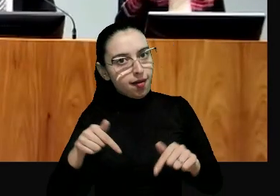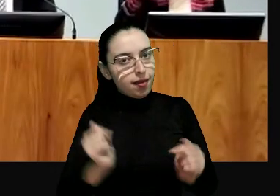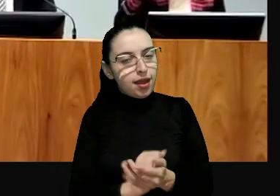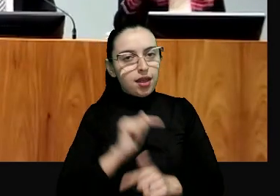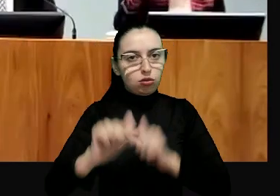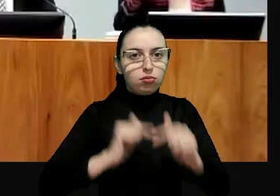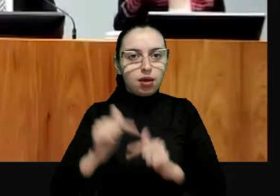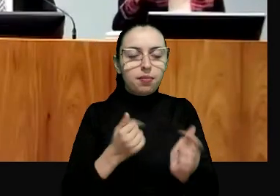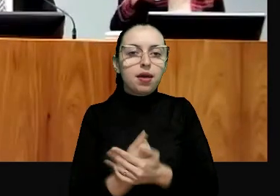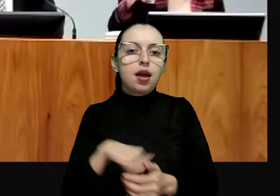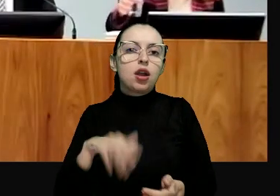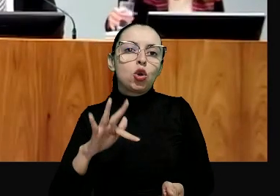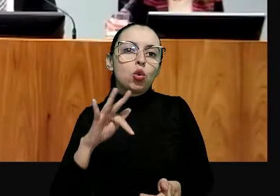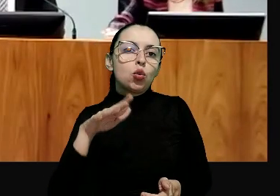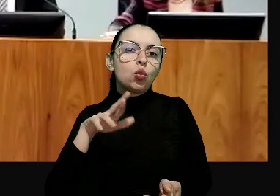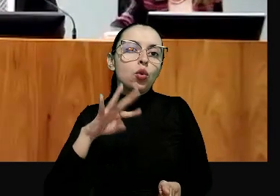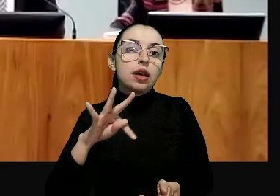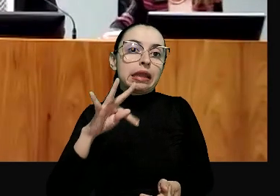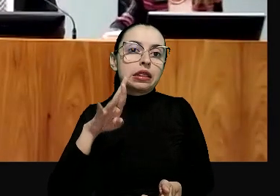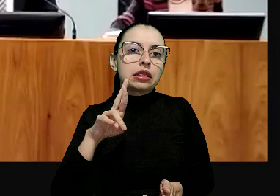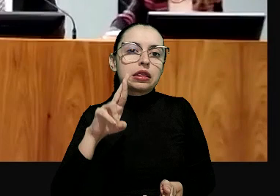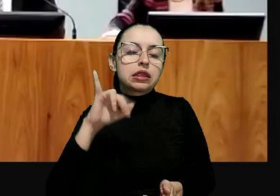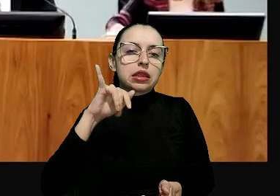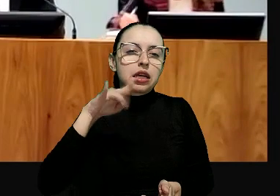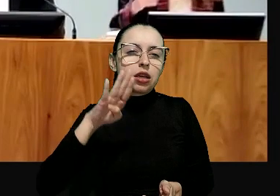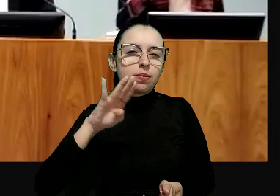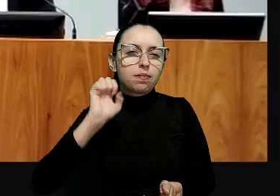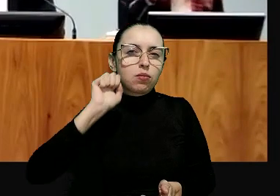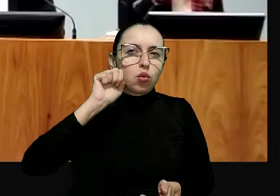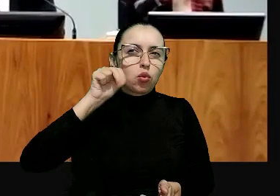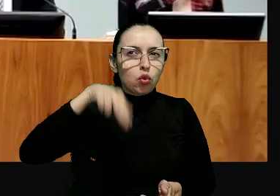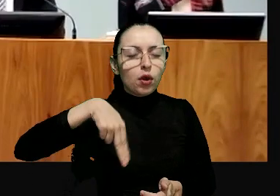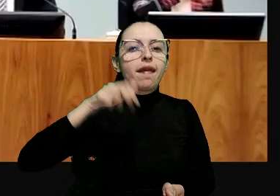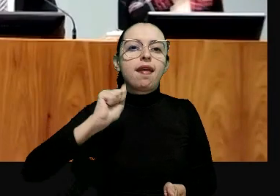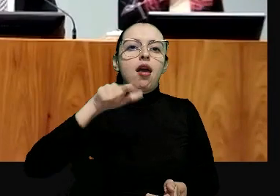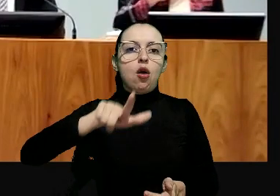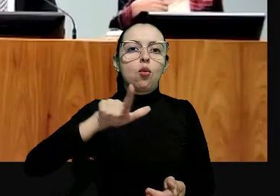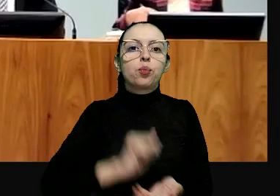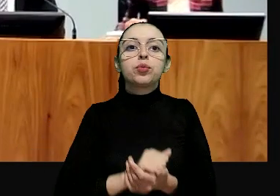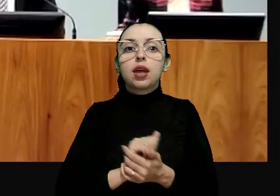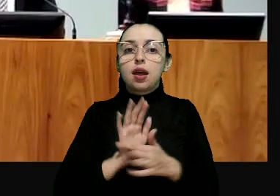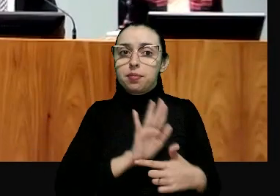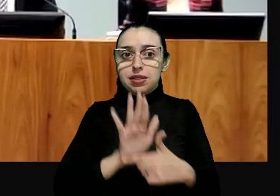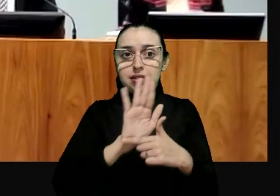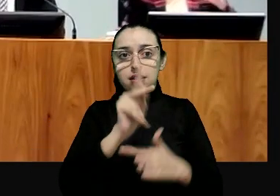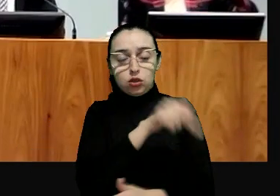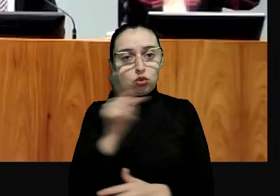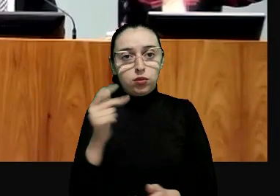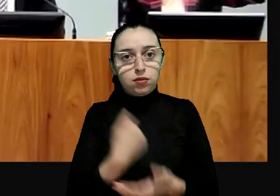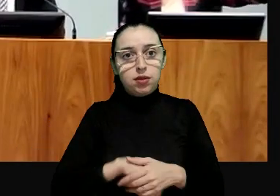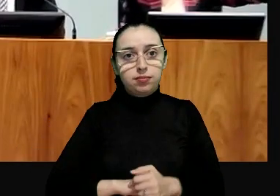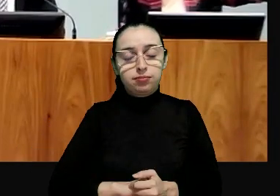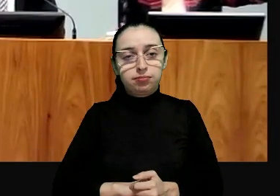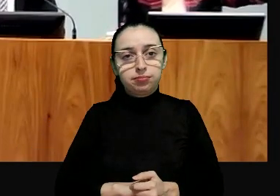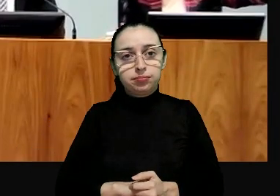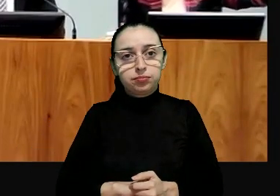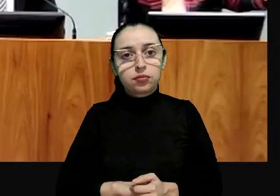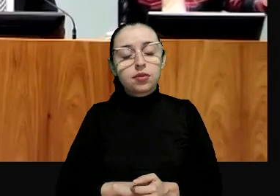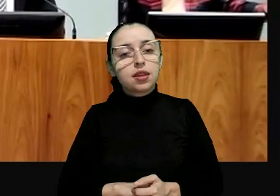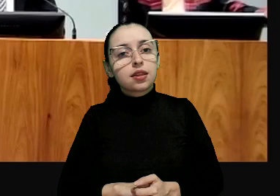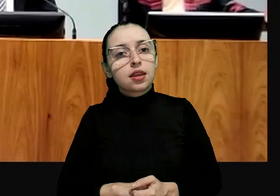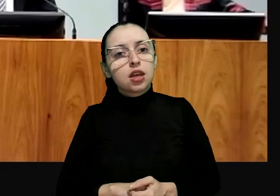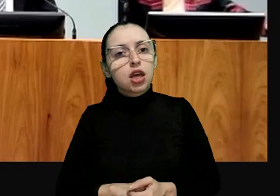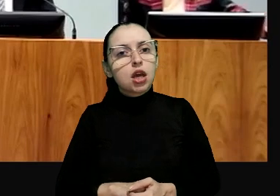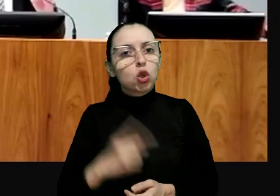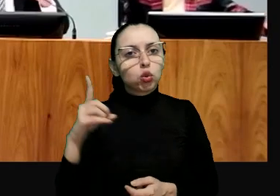eu vou fazer a apresentação do professor Armin Fon Bogdandi